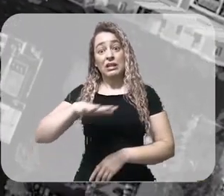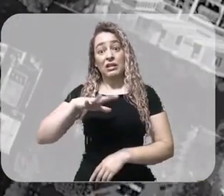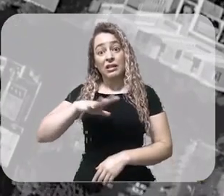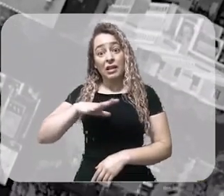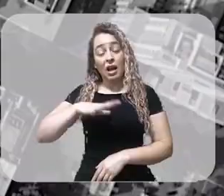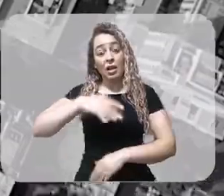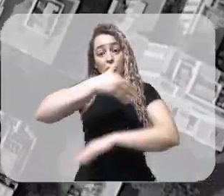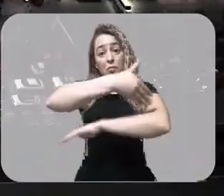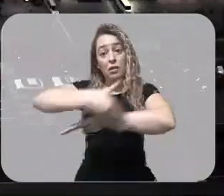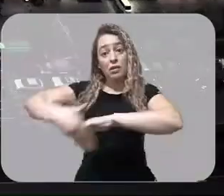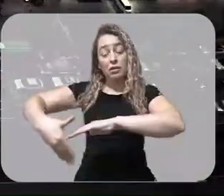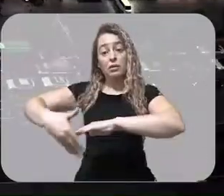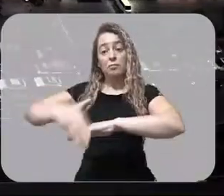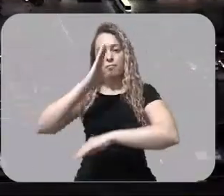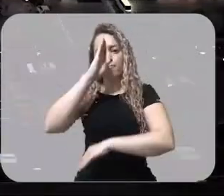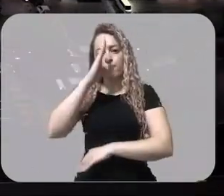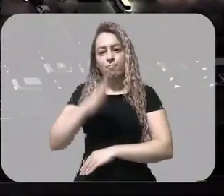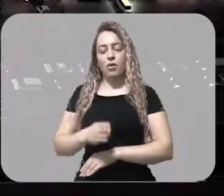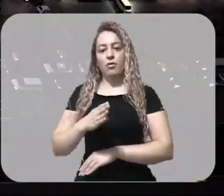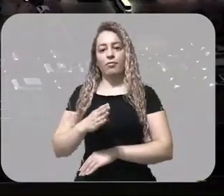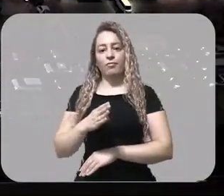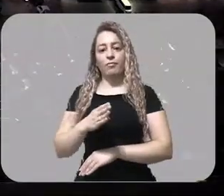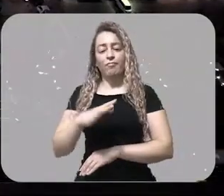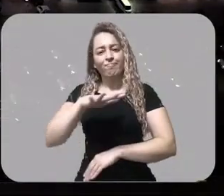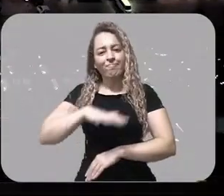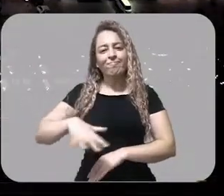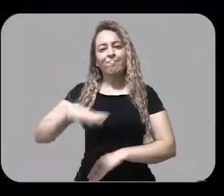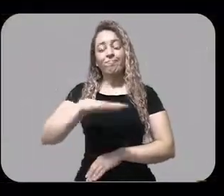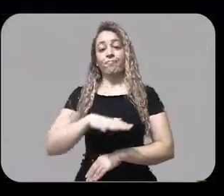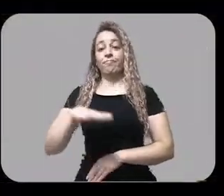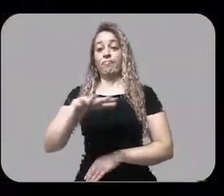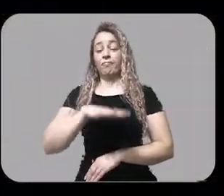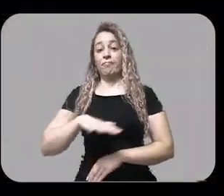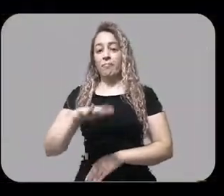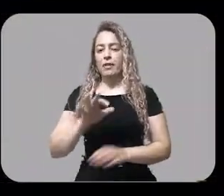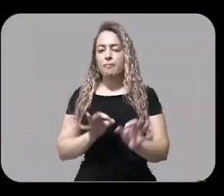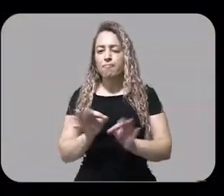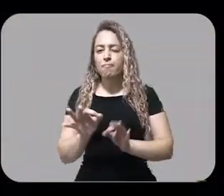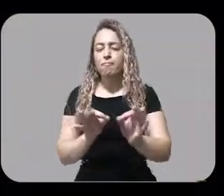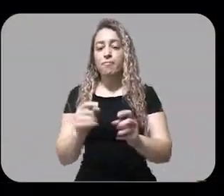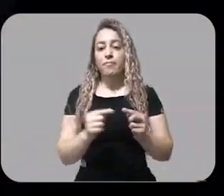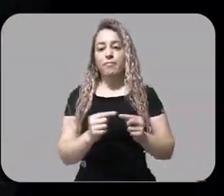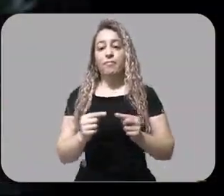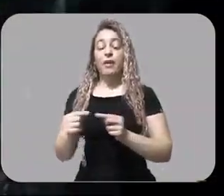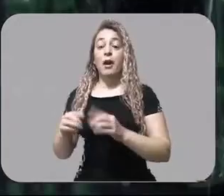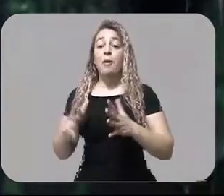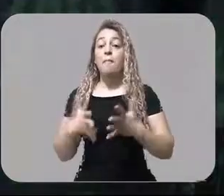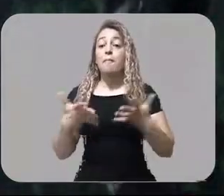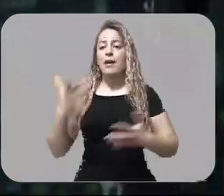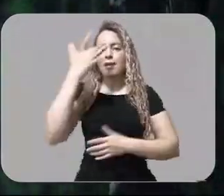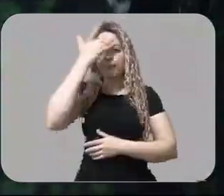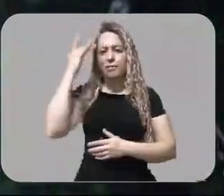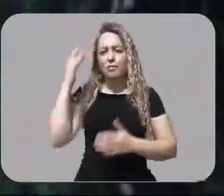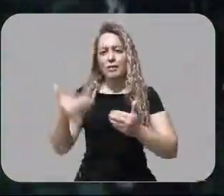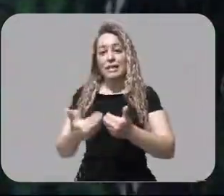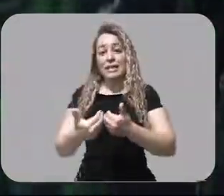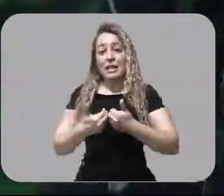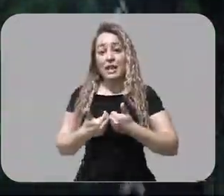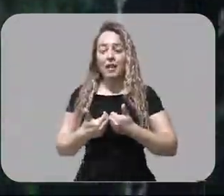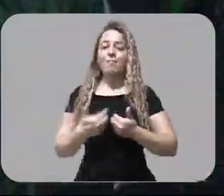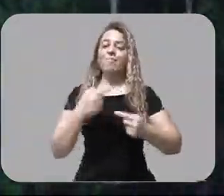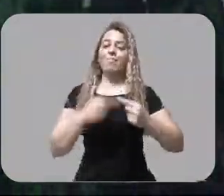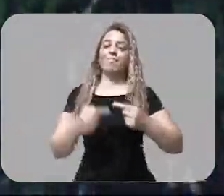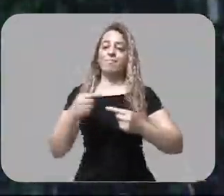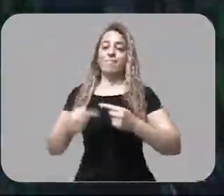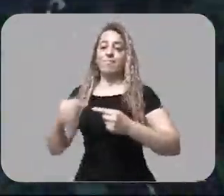O terreno está pronto para receber os ensinamentos do mundo. O autista tem uma falha neste desenvolvimento, na forma